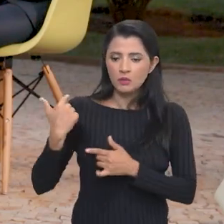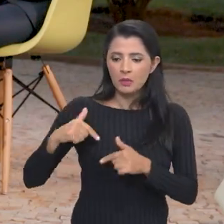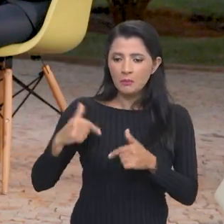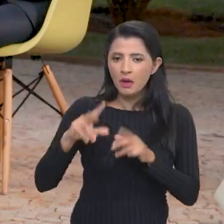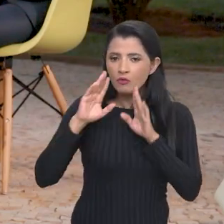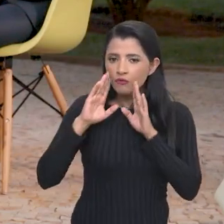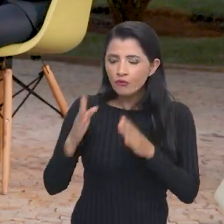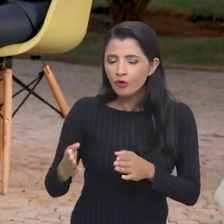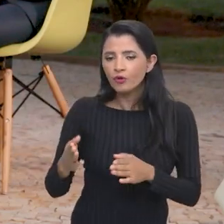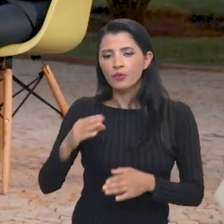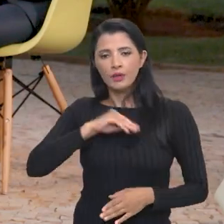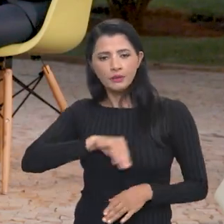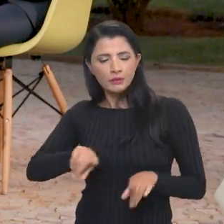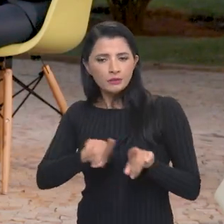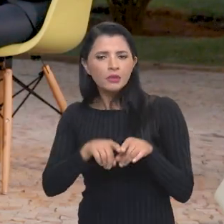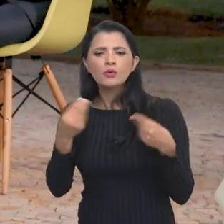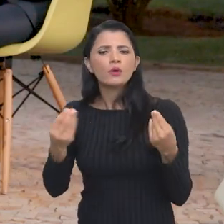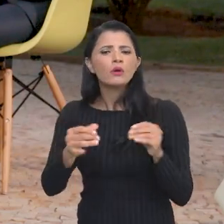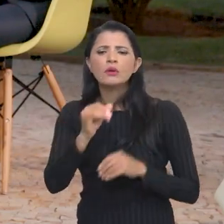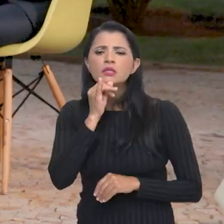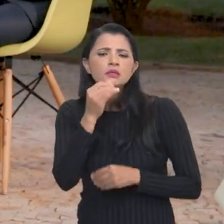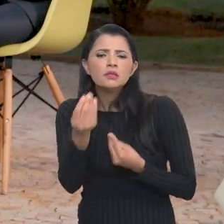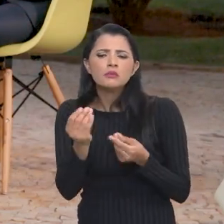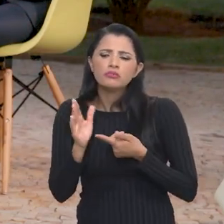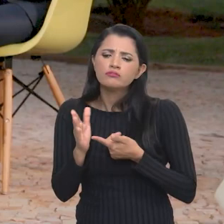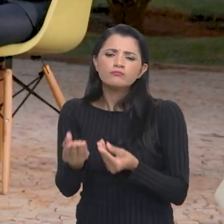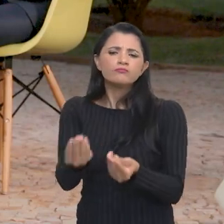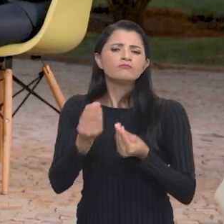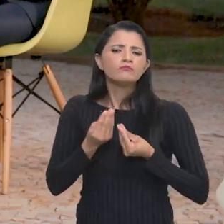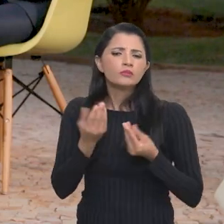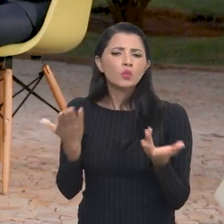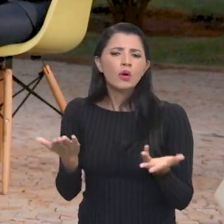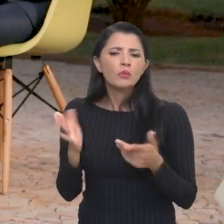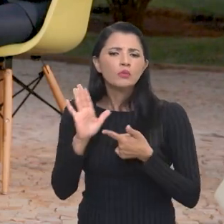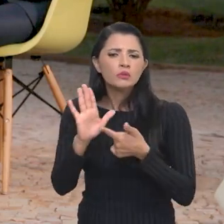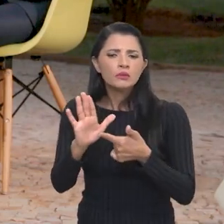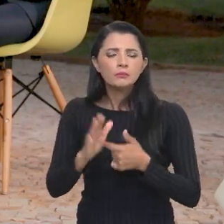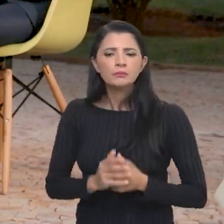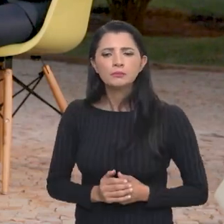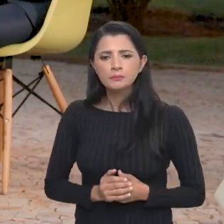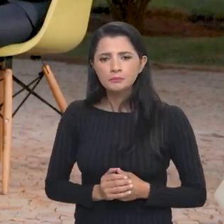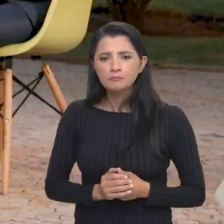geração de emprego e renda. que exemplos o senhor pode nos dar disso? Eu acho que o exemplo